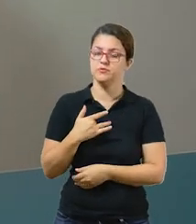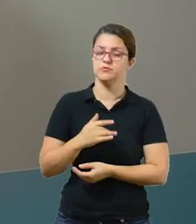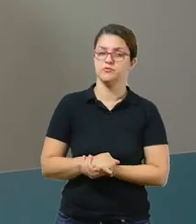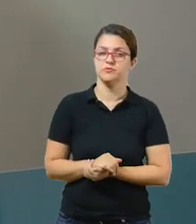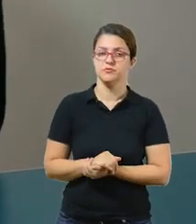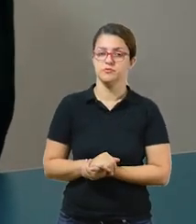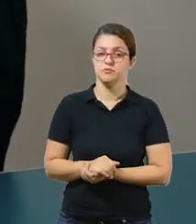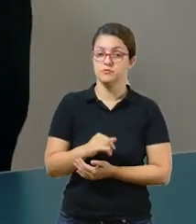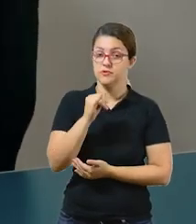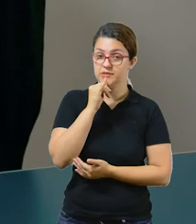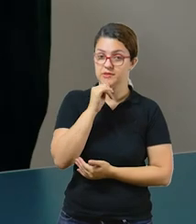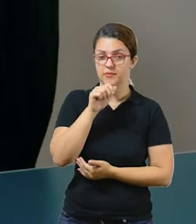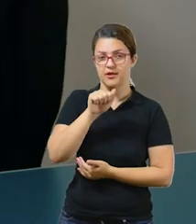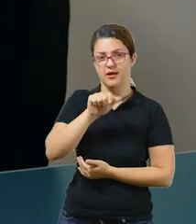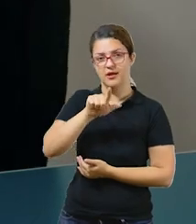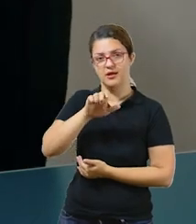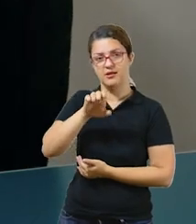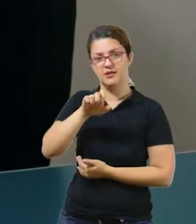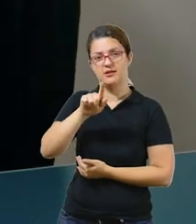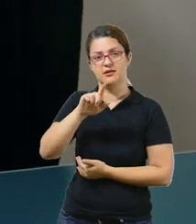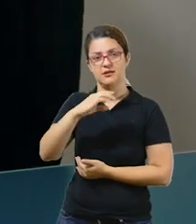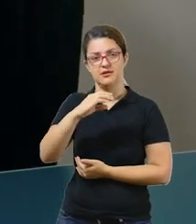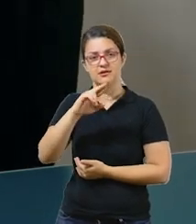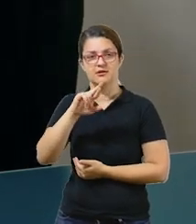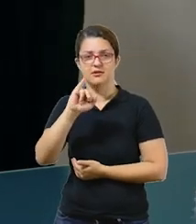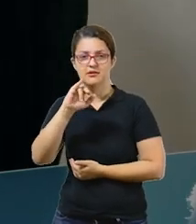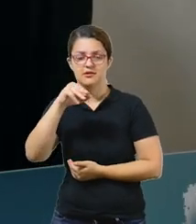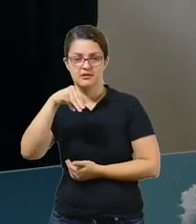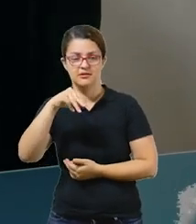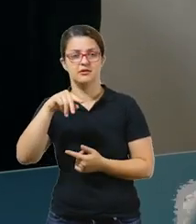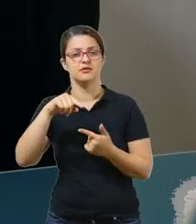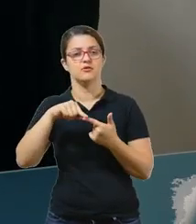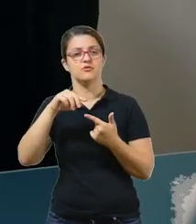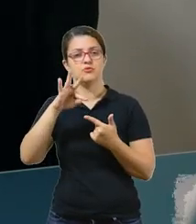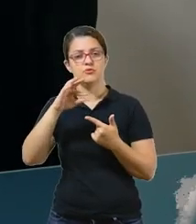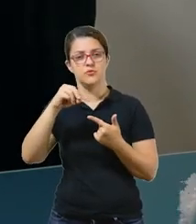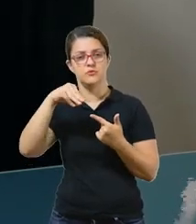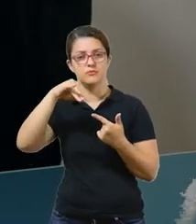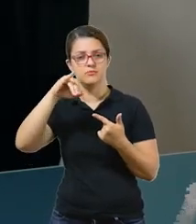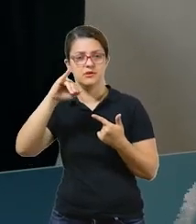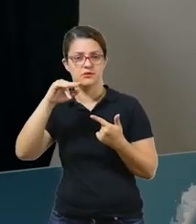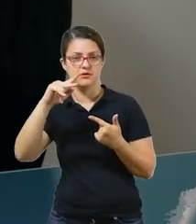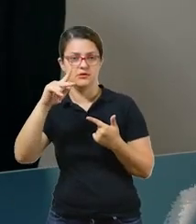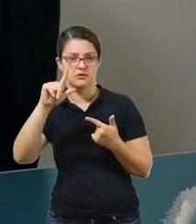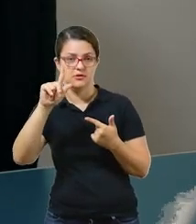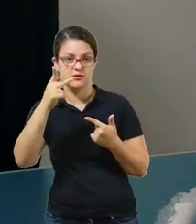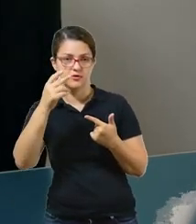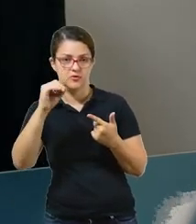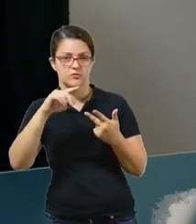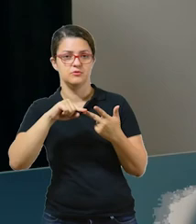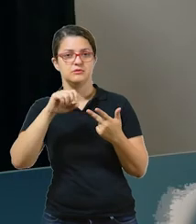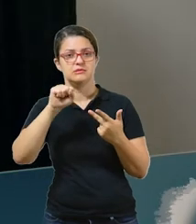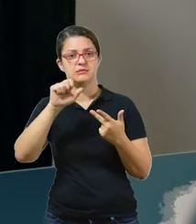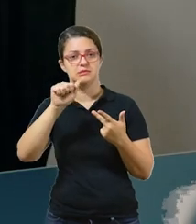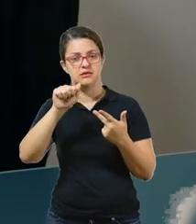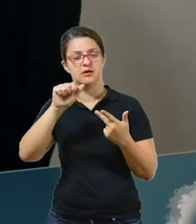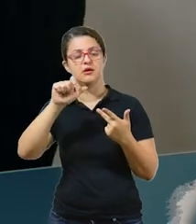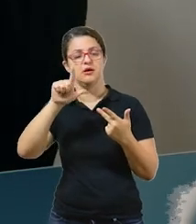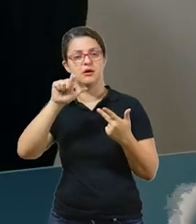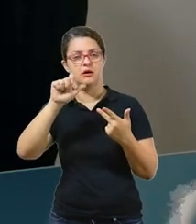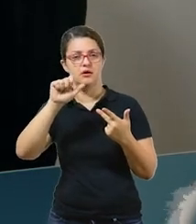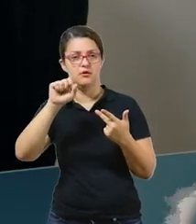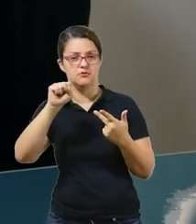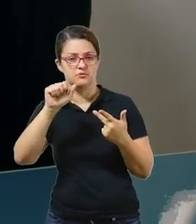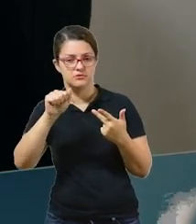saúde. Nós temos exemplos do alecrim, da cebolinha, do tomilho, da salsa, da hortelã, do louro, os